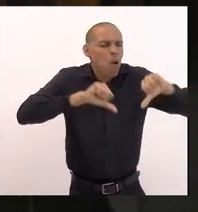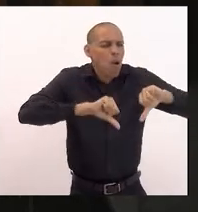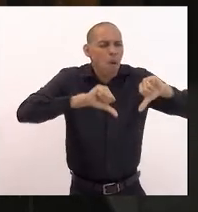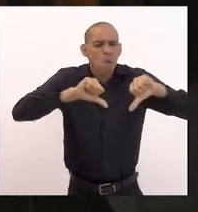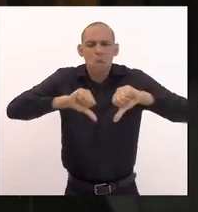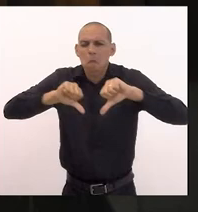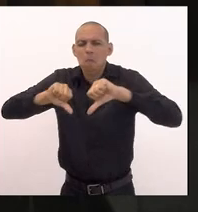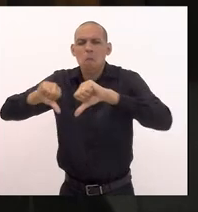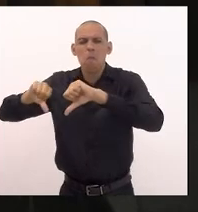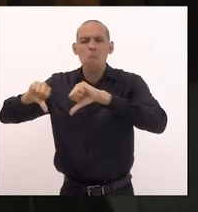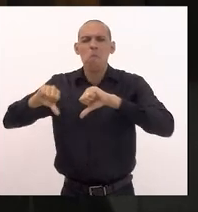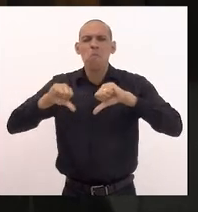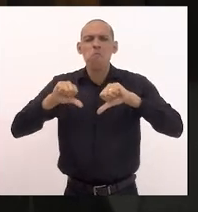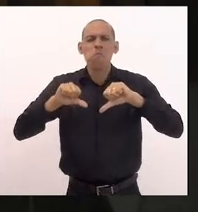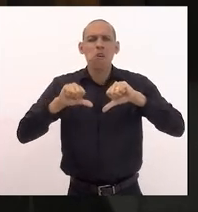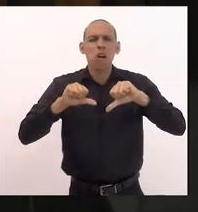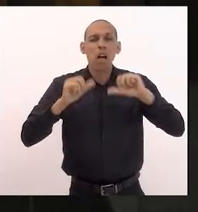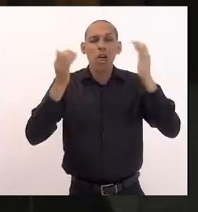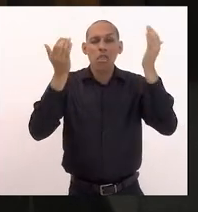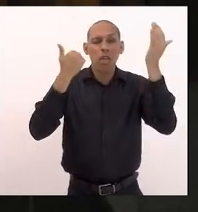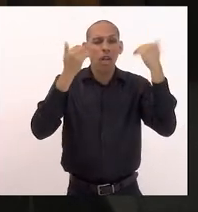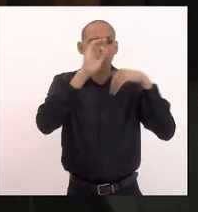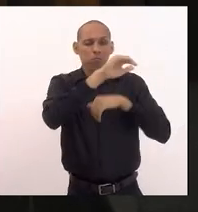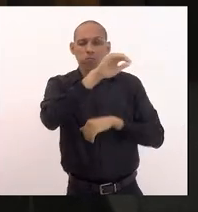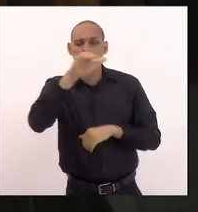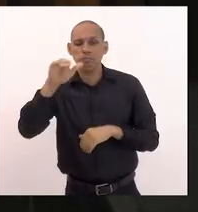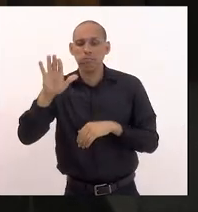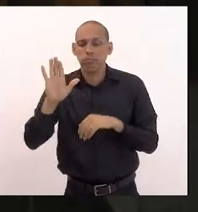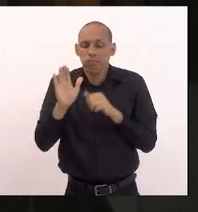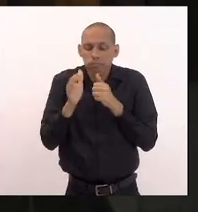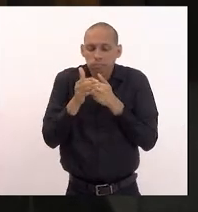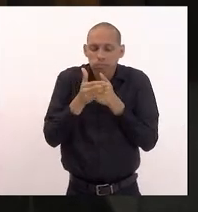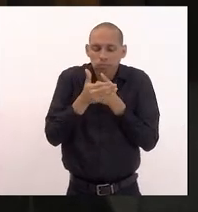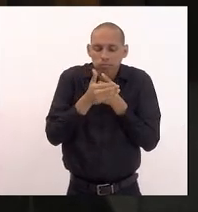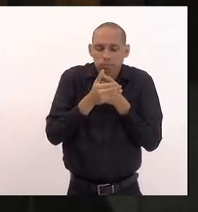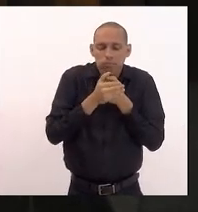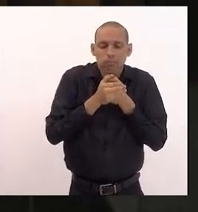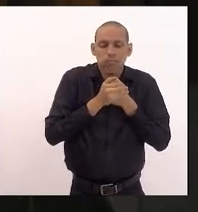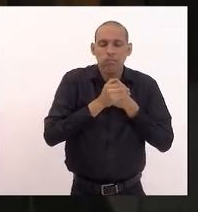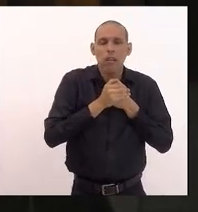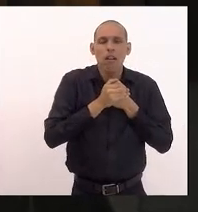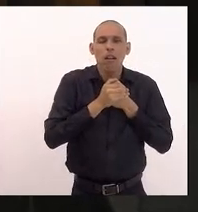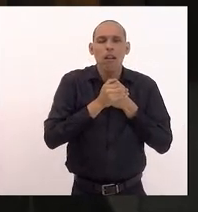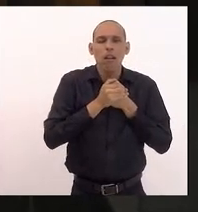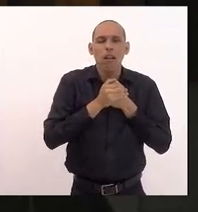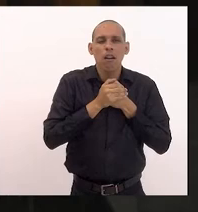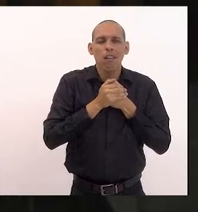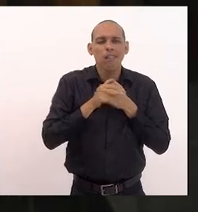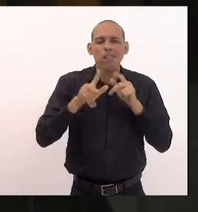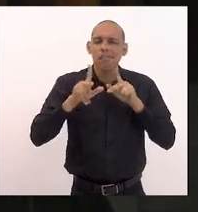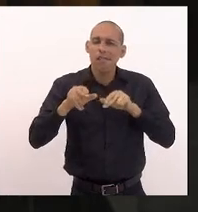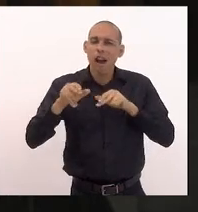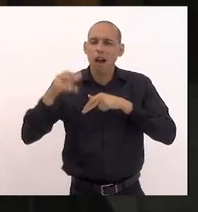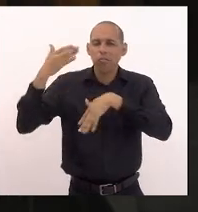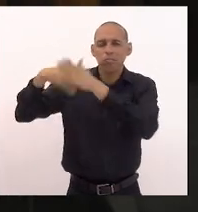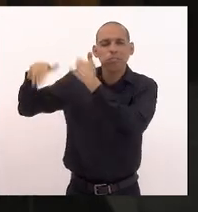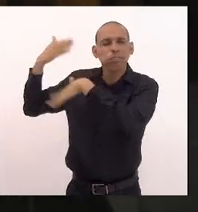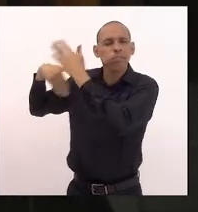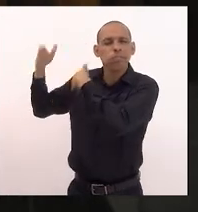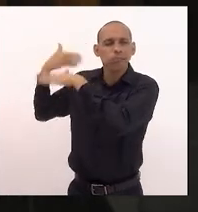estavam adormecidos que remonta a esse período que polulou